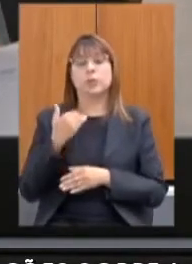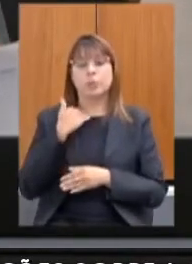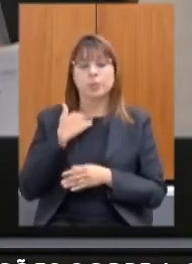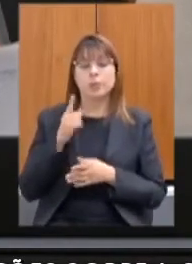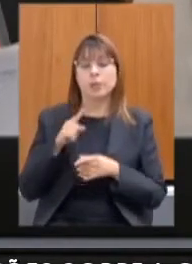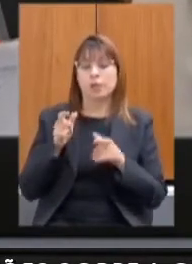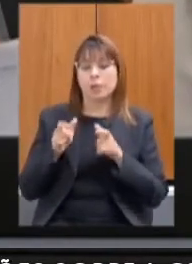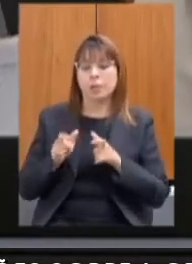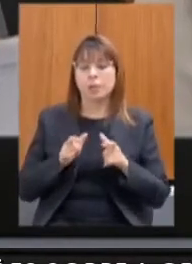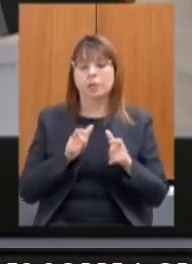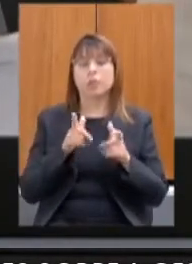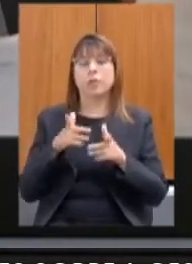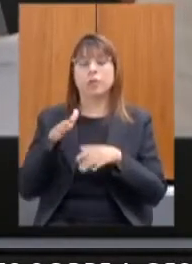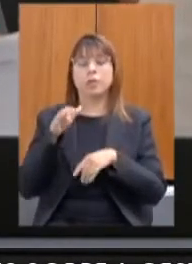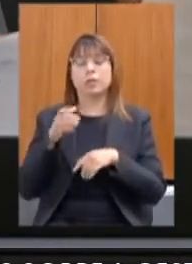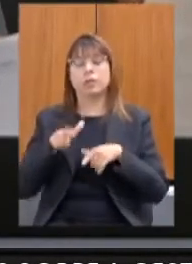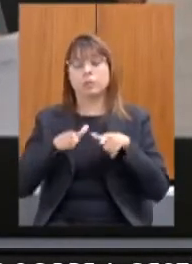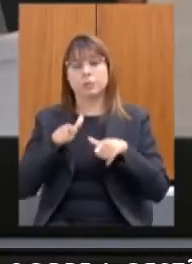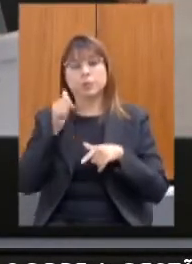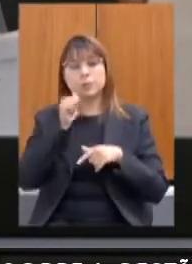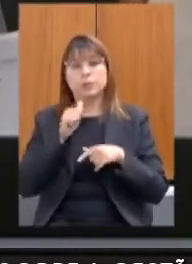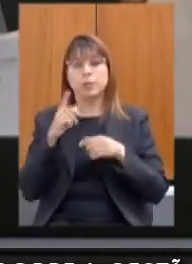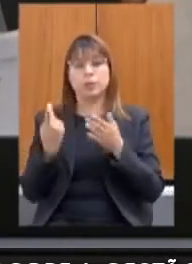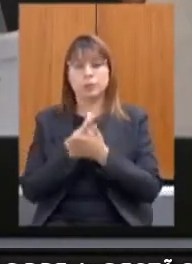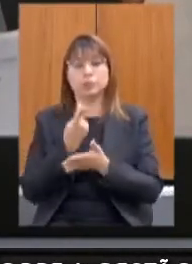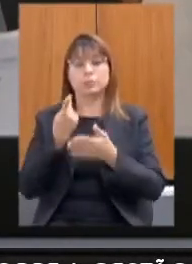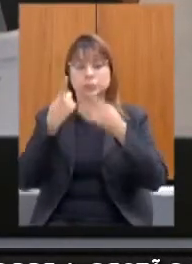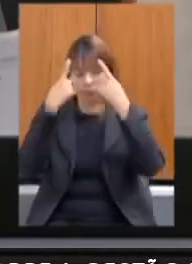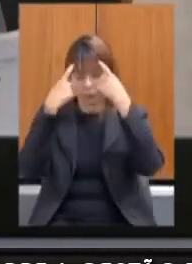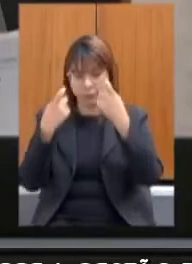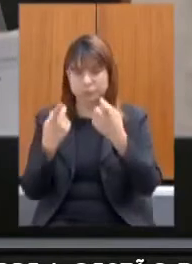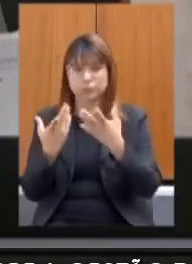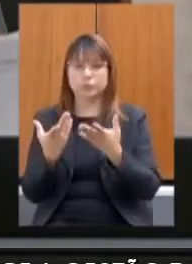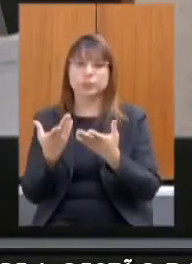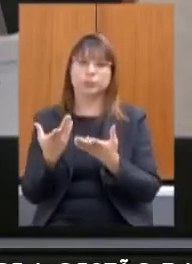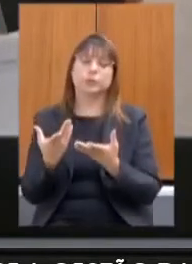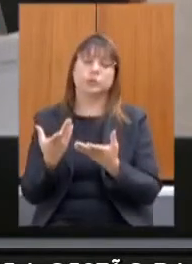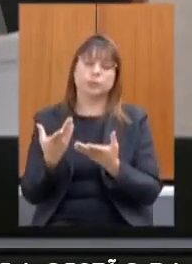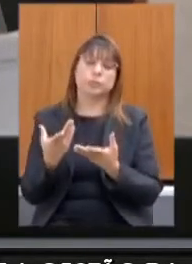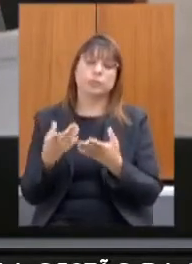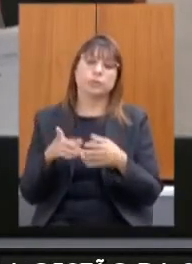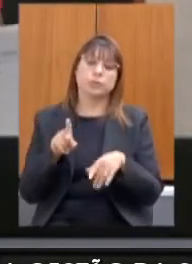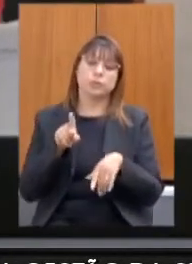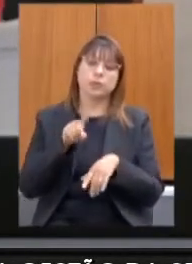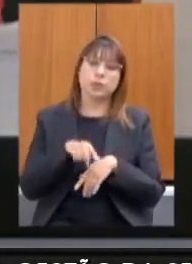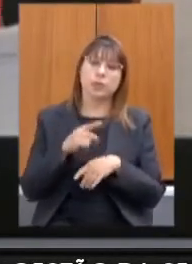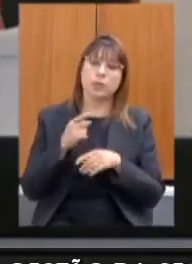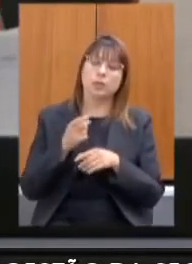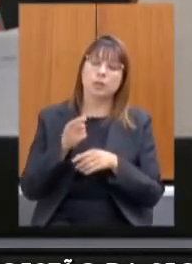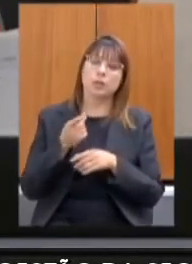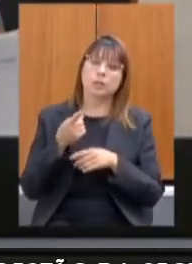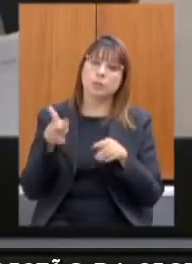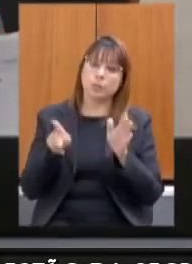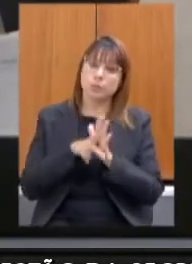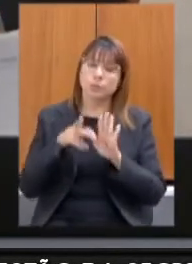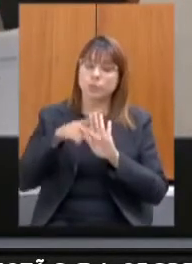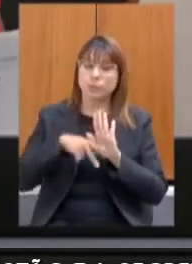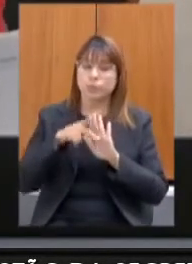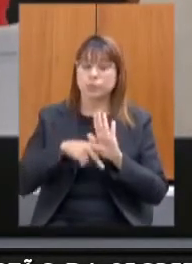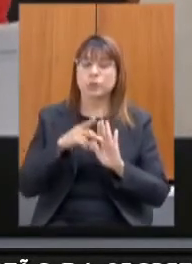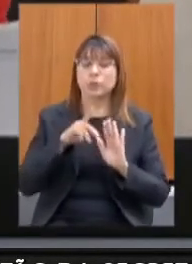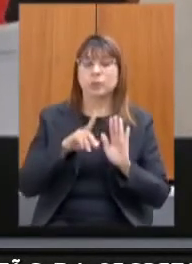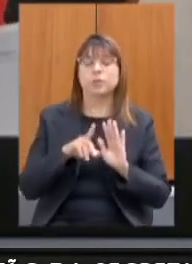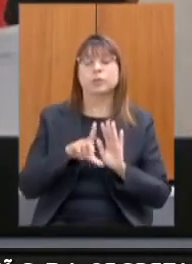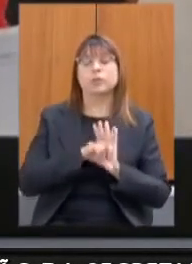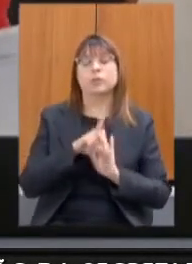mulheres vítimas de violência previsto na lei 23.680 de 6 de 8 de 2020 originário do projeto de lei 176